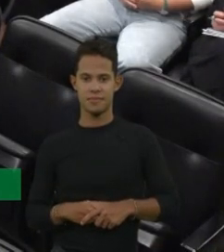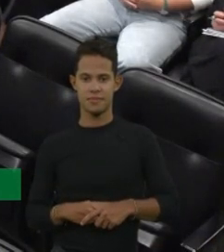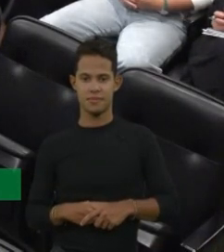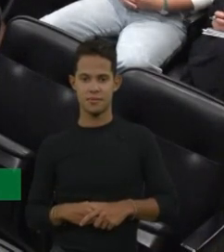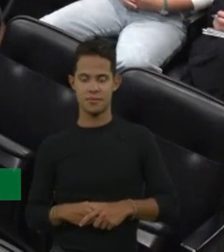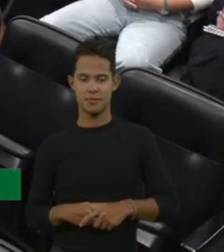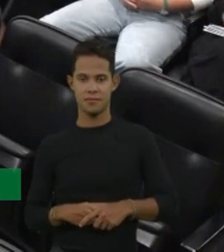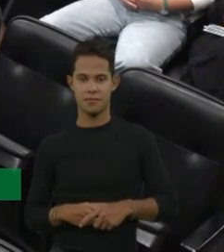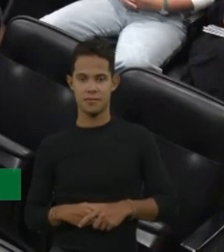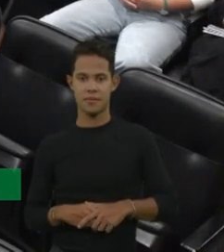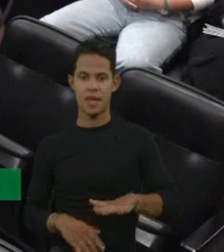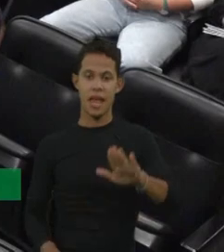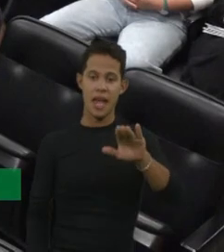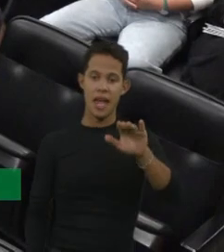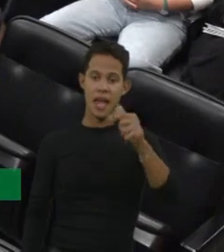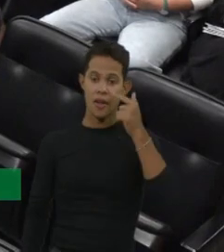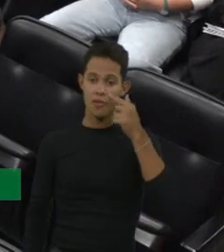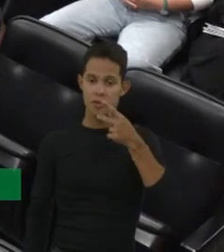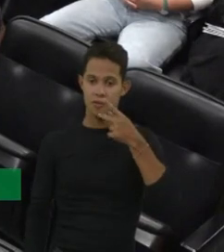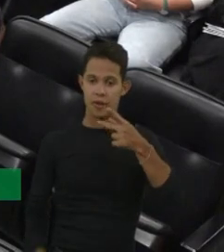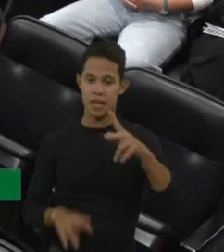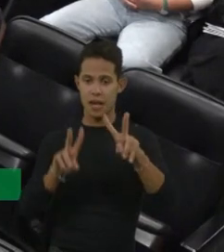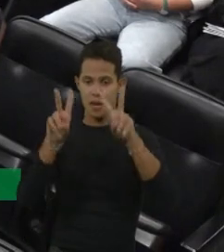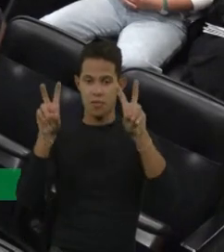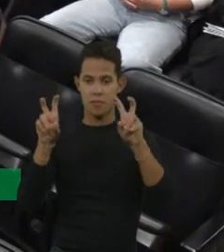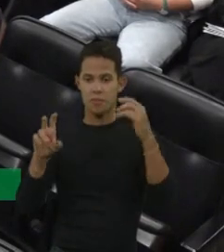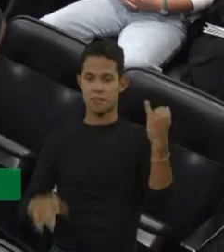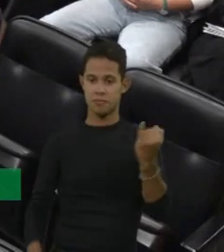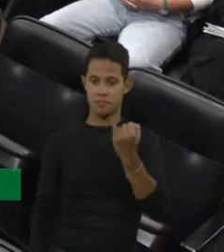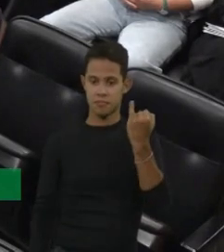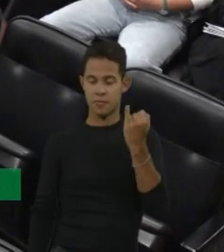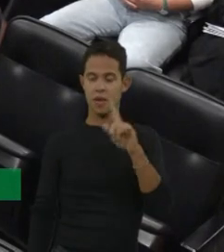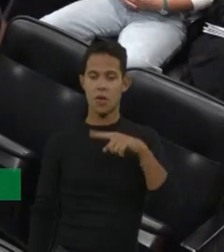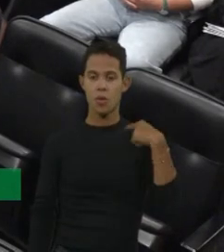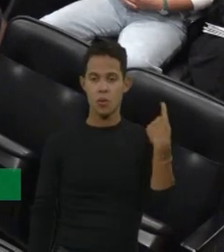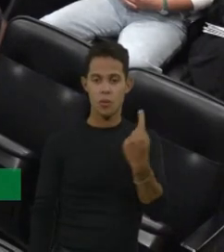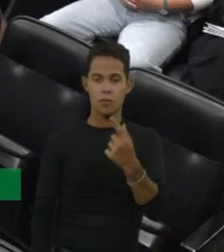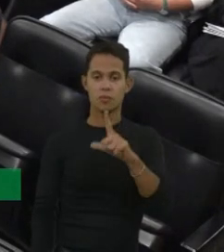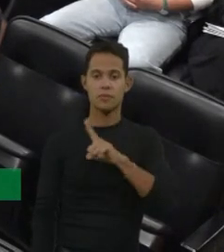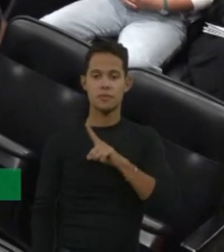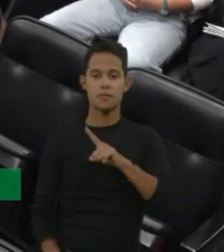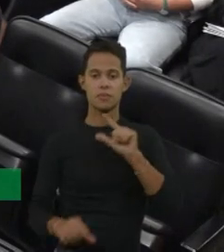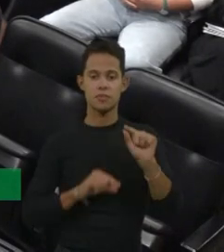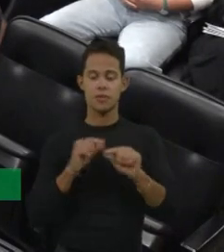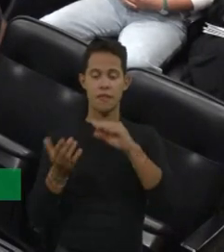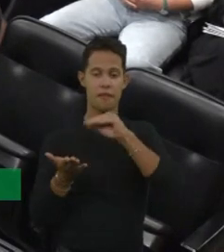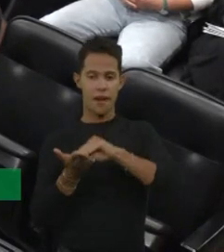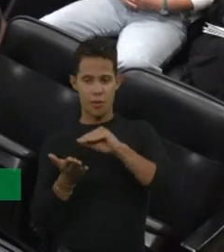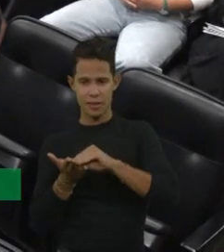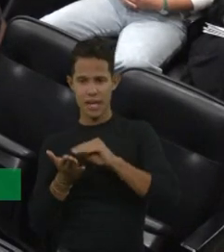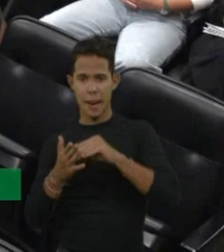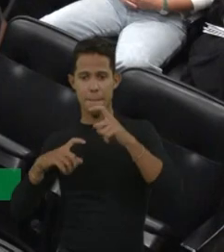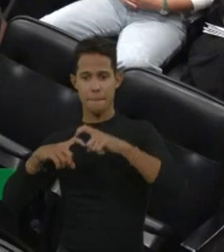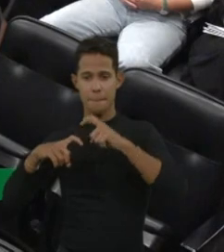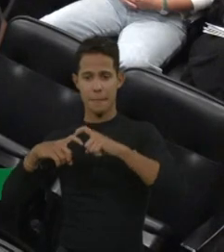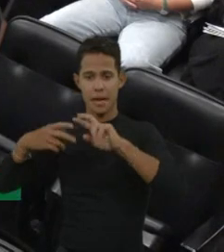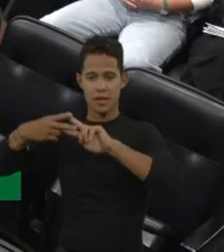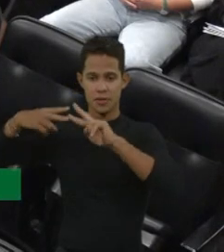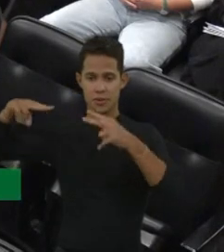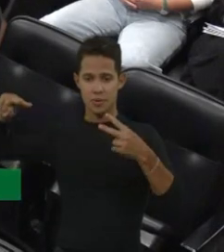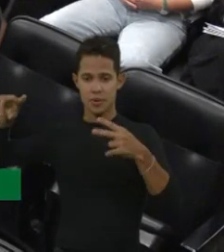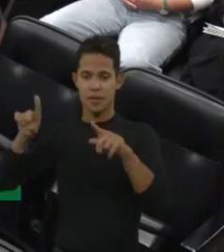Deixa eu te falar uma coisa bem importante. A gente tem um, assim como o déficit de médicos geneticistas, a gente tem um grande déficit de